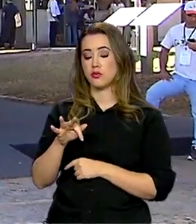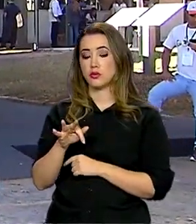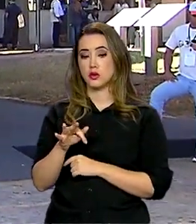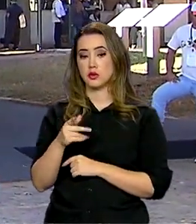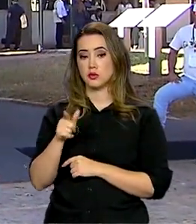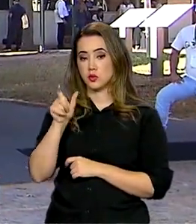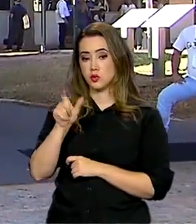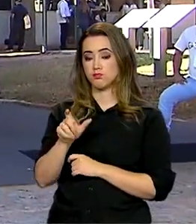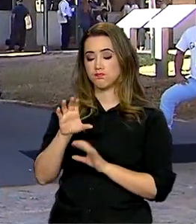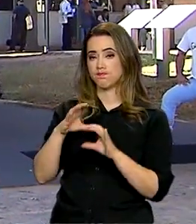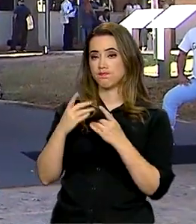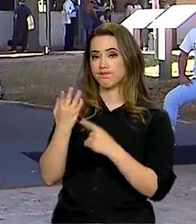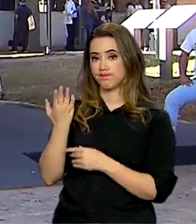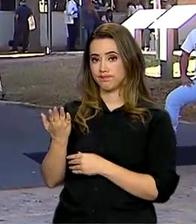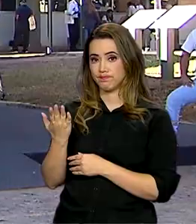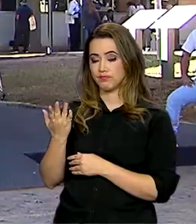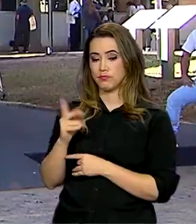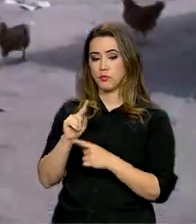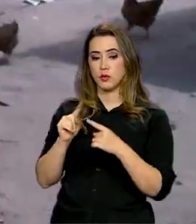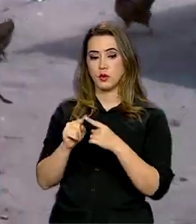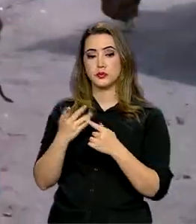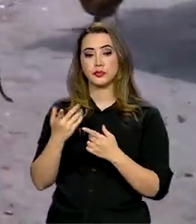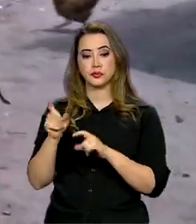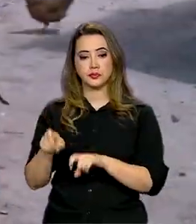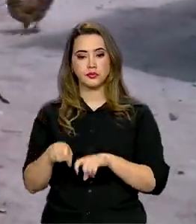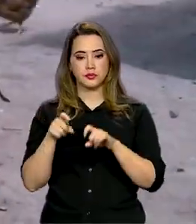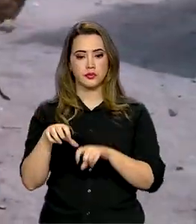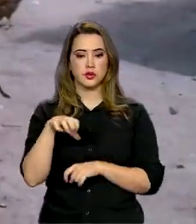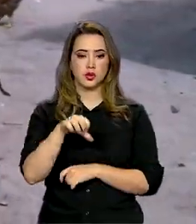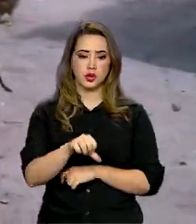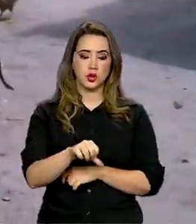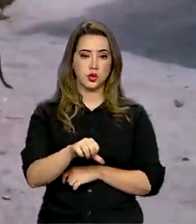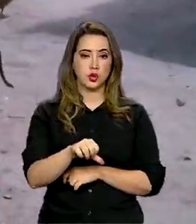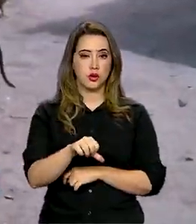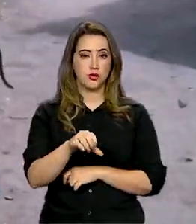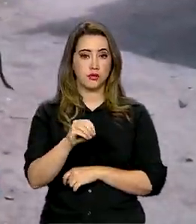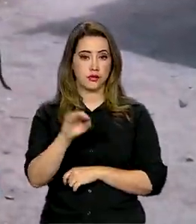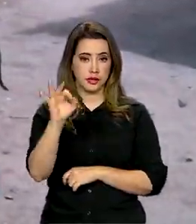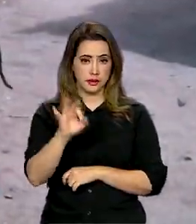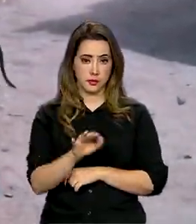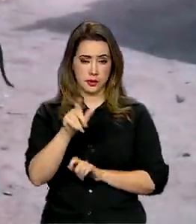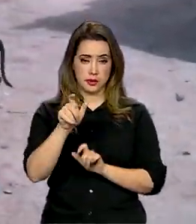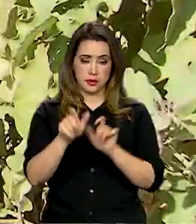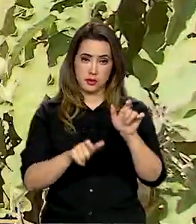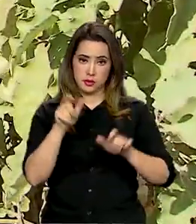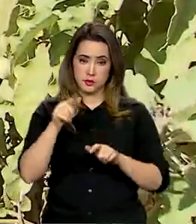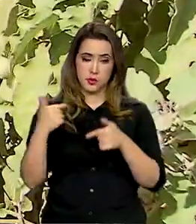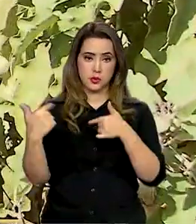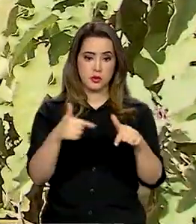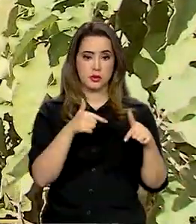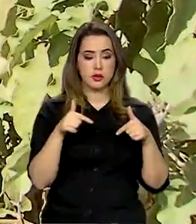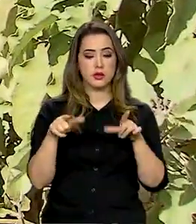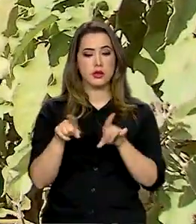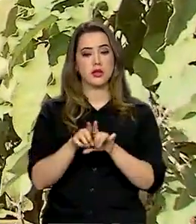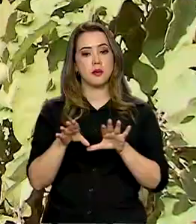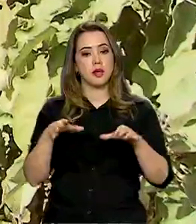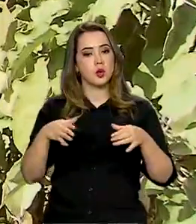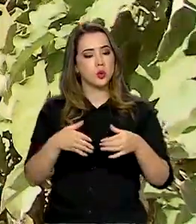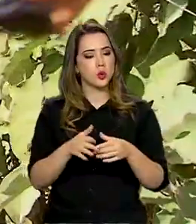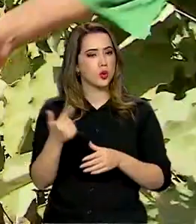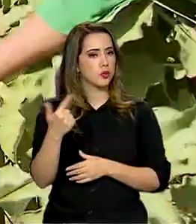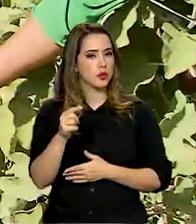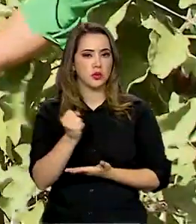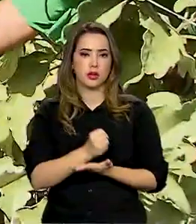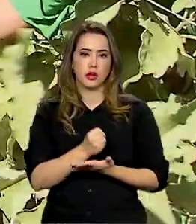Assalariados e Assalariadas Rurais, 9 em cada 10 pessoas que trabalham no setor não têm